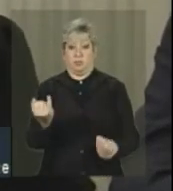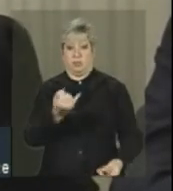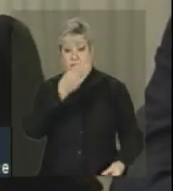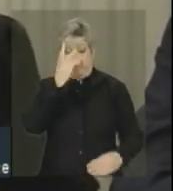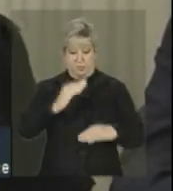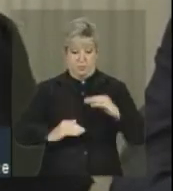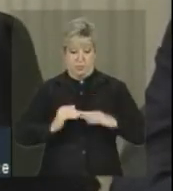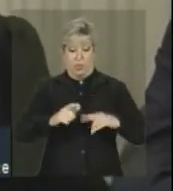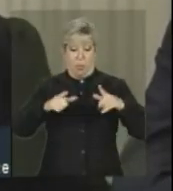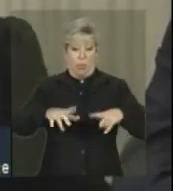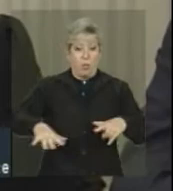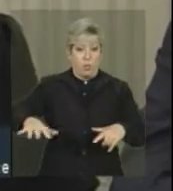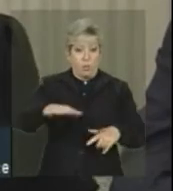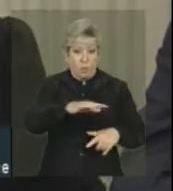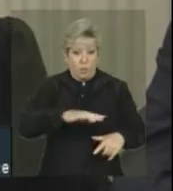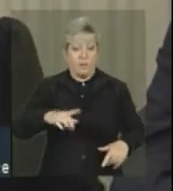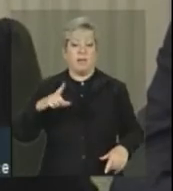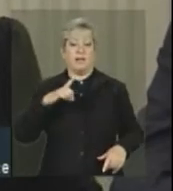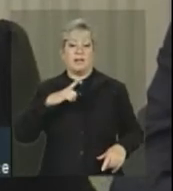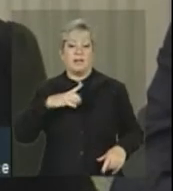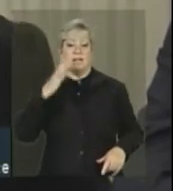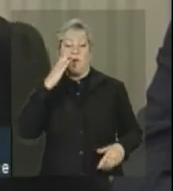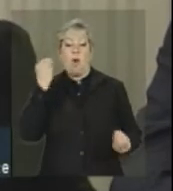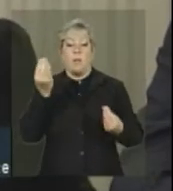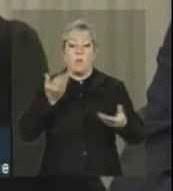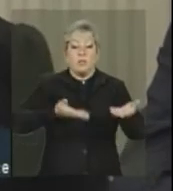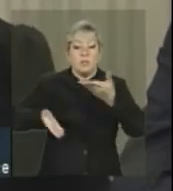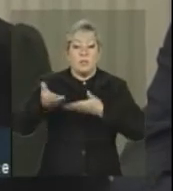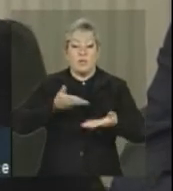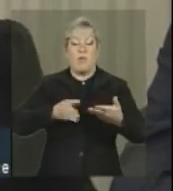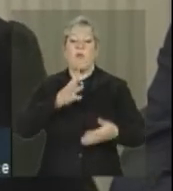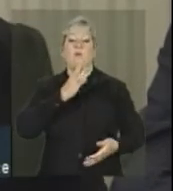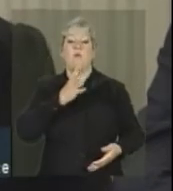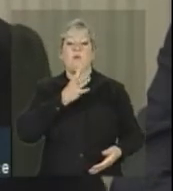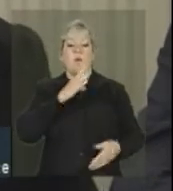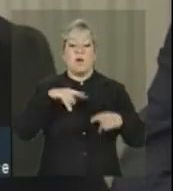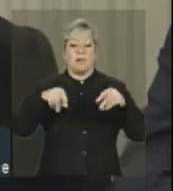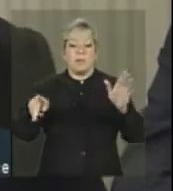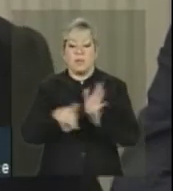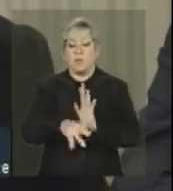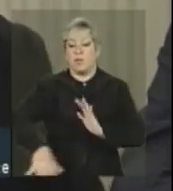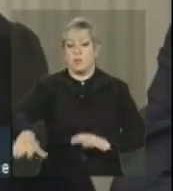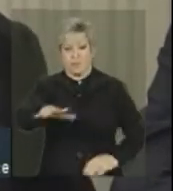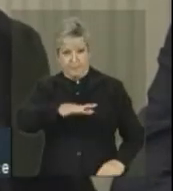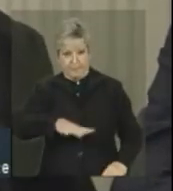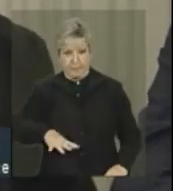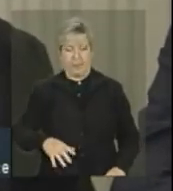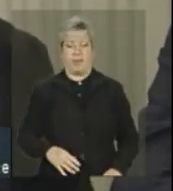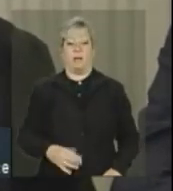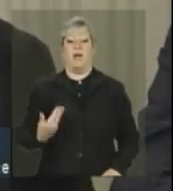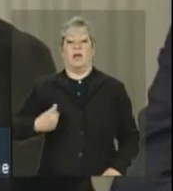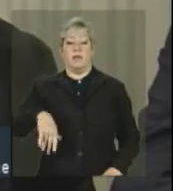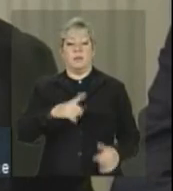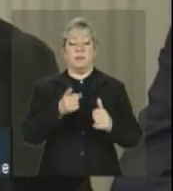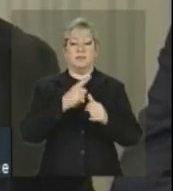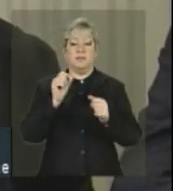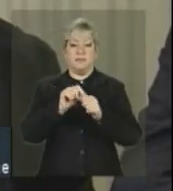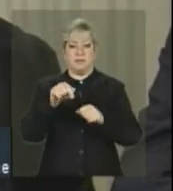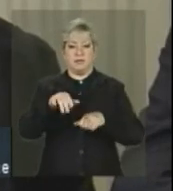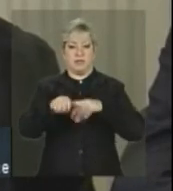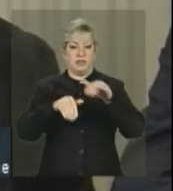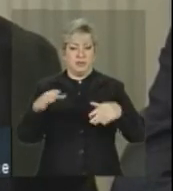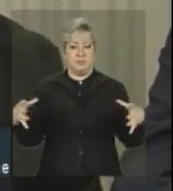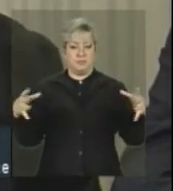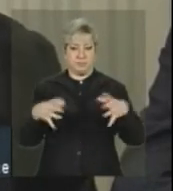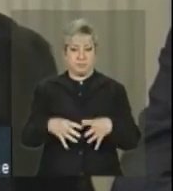gente do território que tem como se relacionar melhor, conhece a região e etc. Então, nós primeiros fizemos essas chamadas de